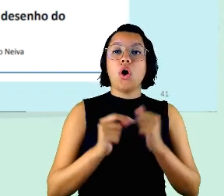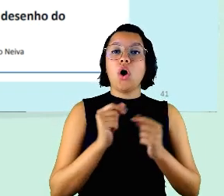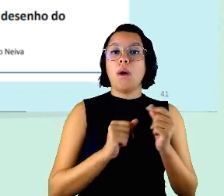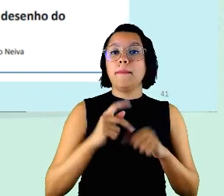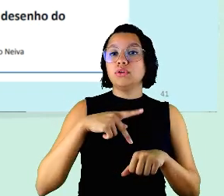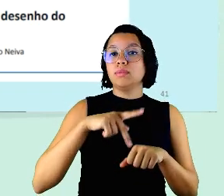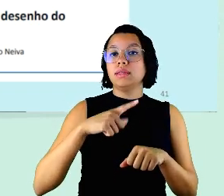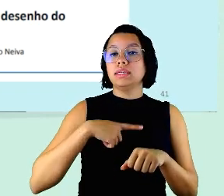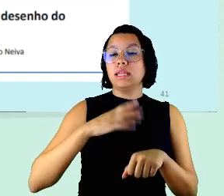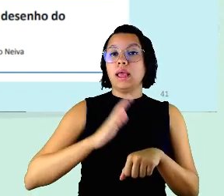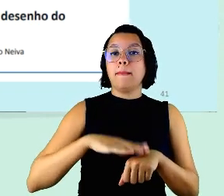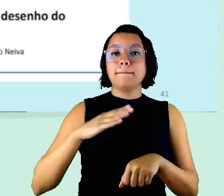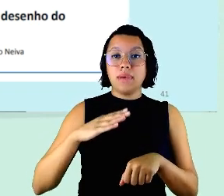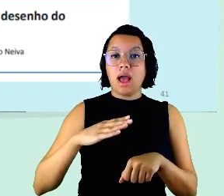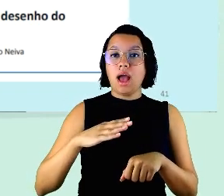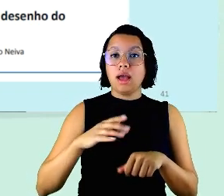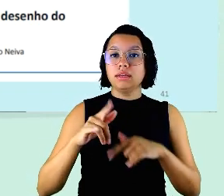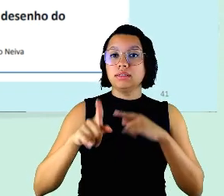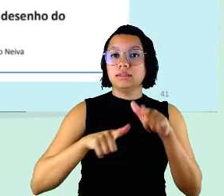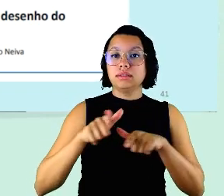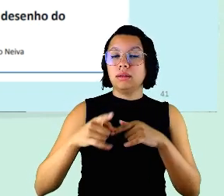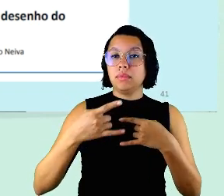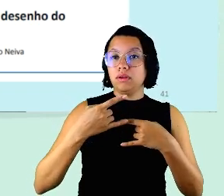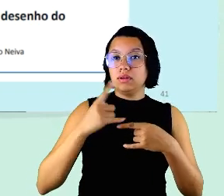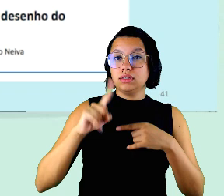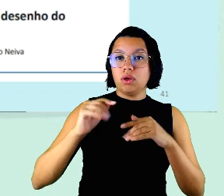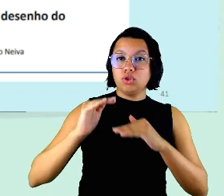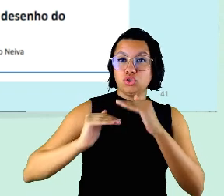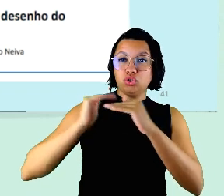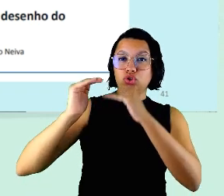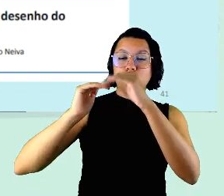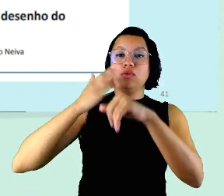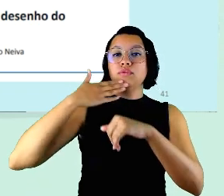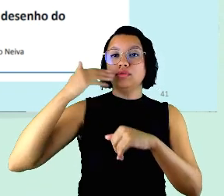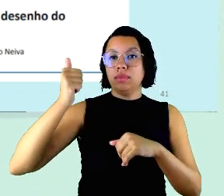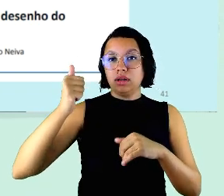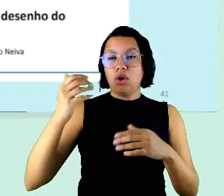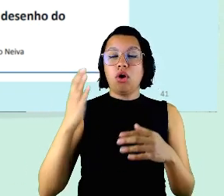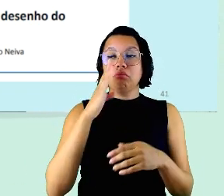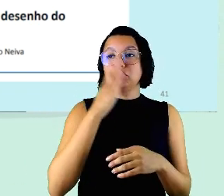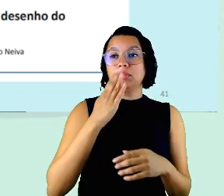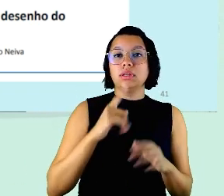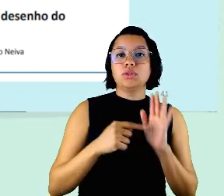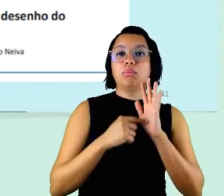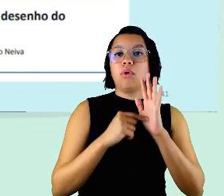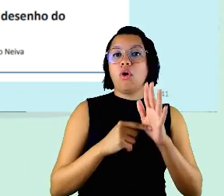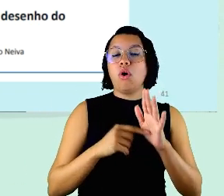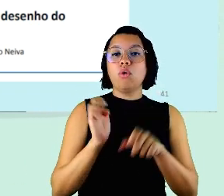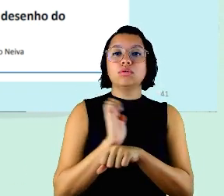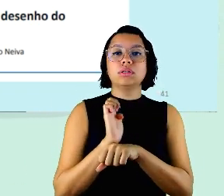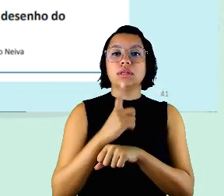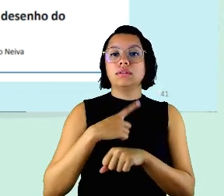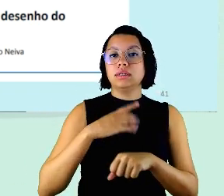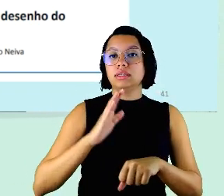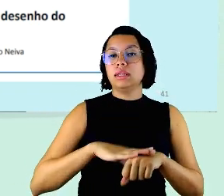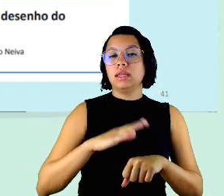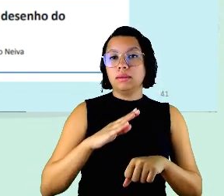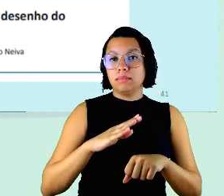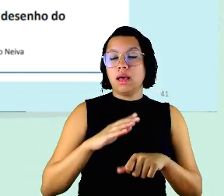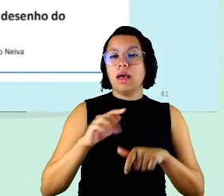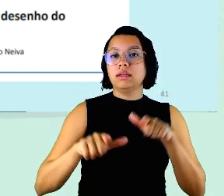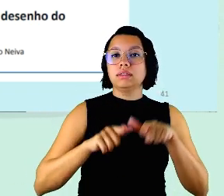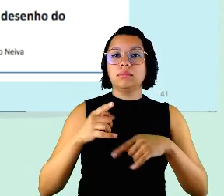são os países mais desenvolvidos no Brasil o IPEA mostra que os estados que tem mais teletrabalho são DF Rio de Janeiro